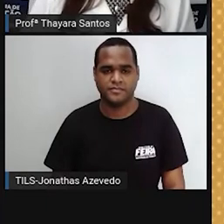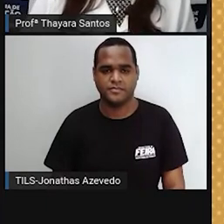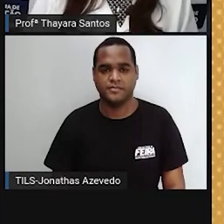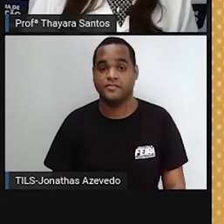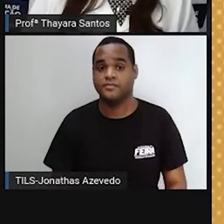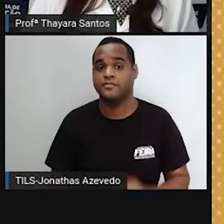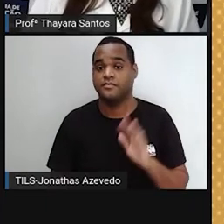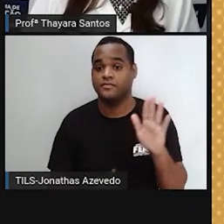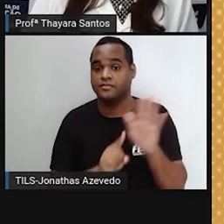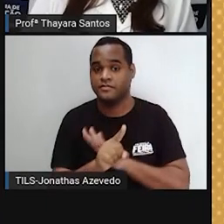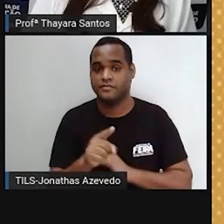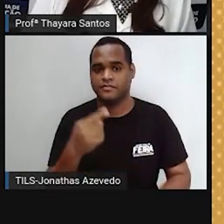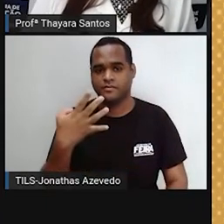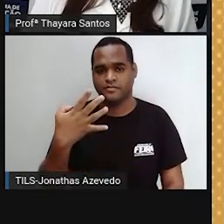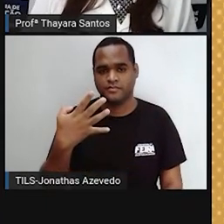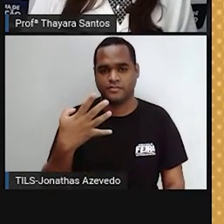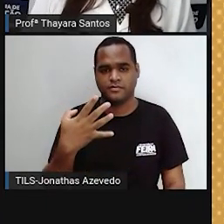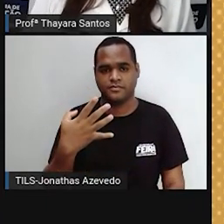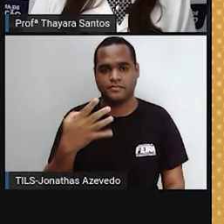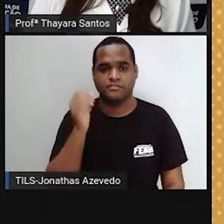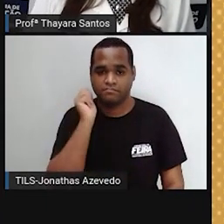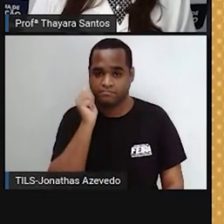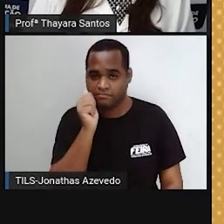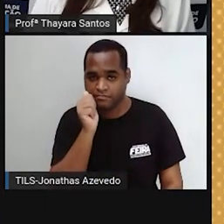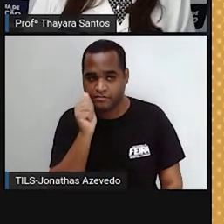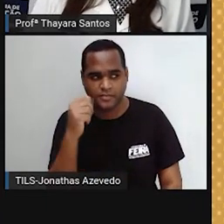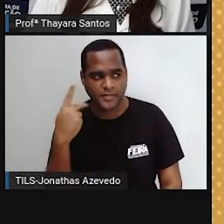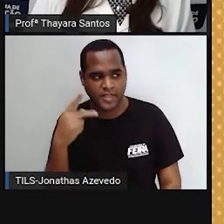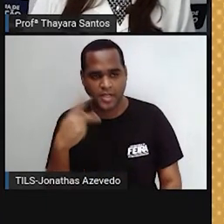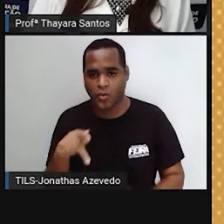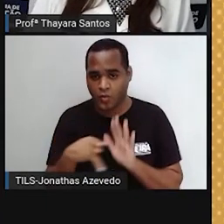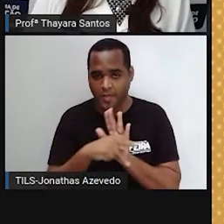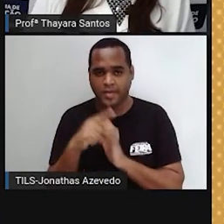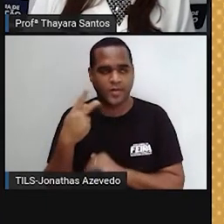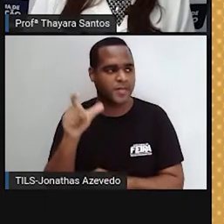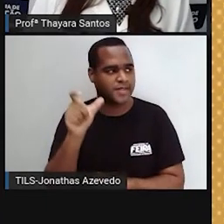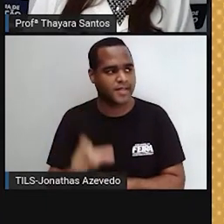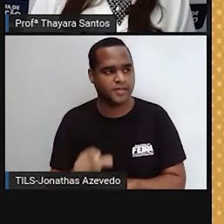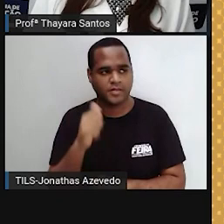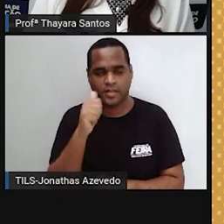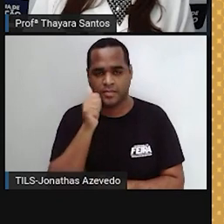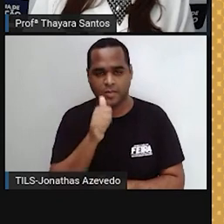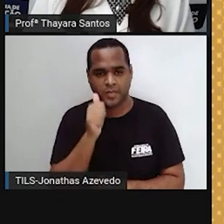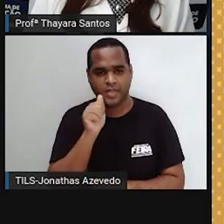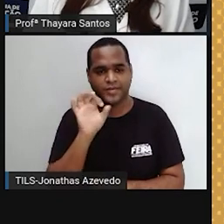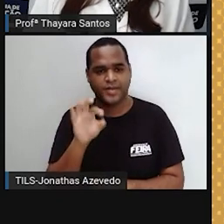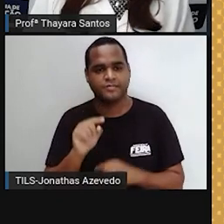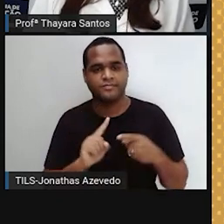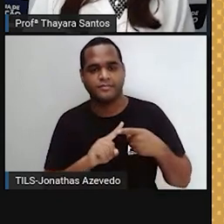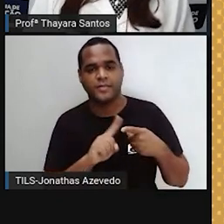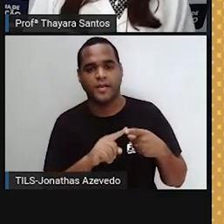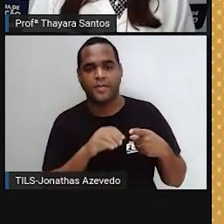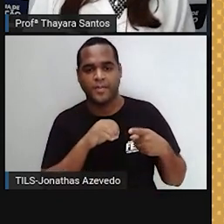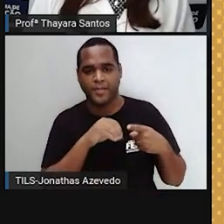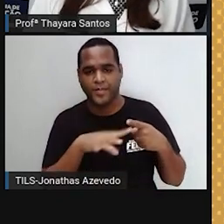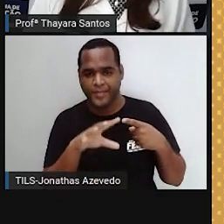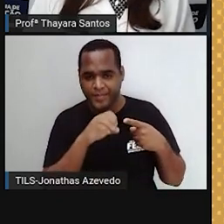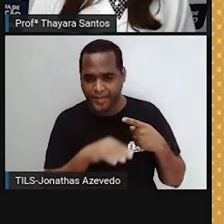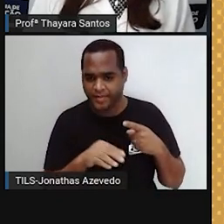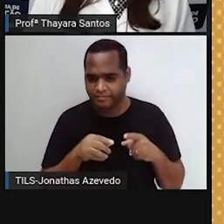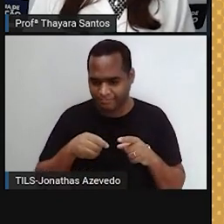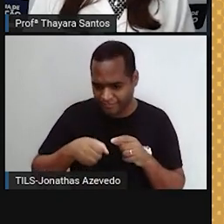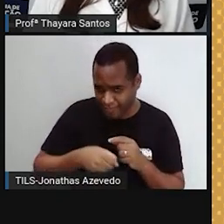Pergunta de número 4. O nome correto do gameta feminino, é? Letra A, espermatozoide.